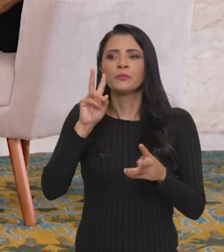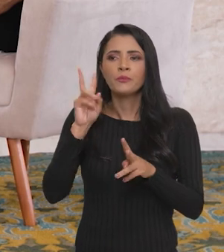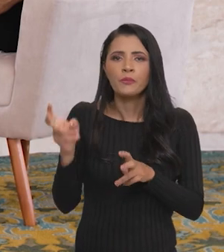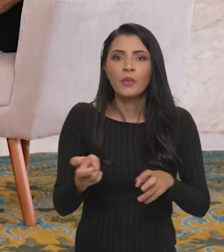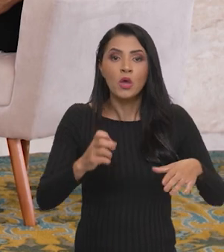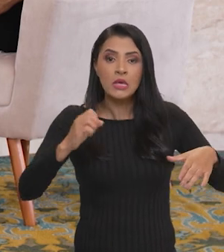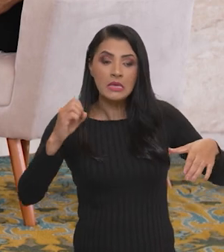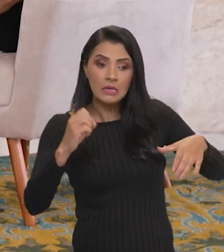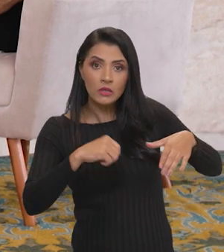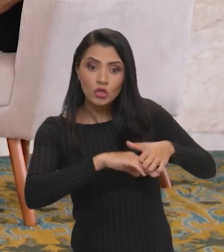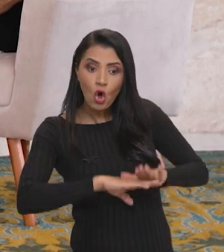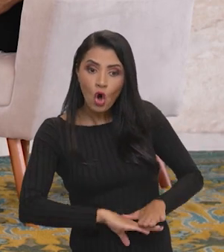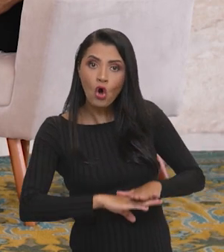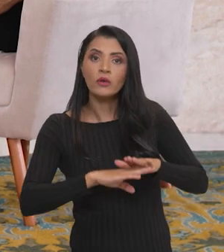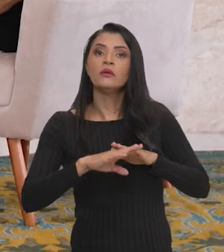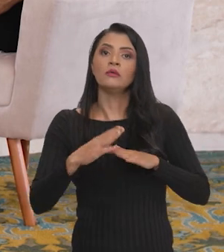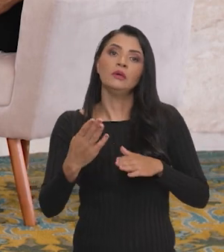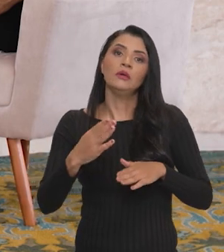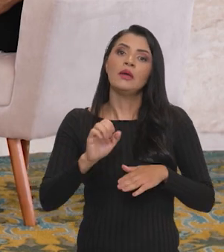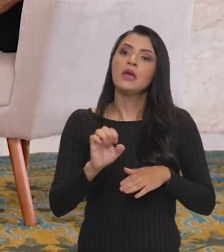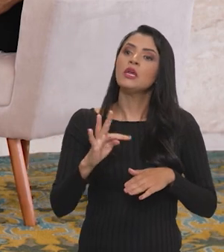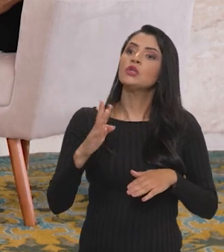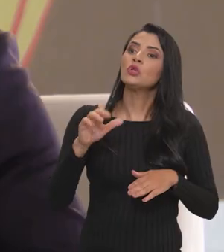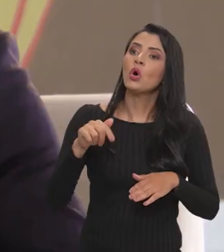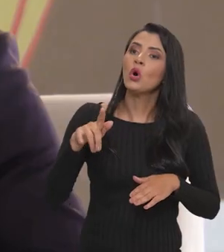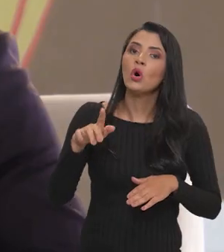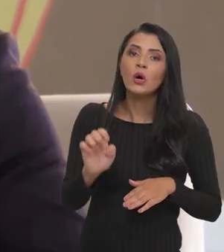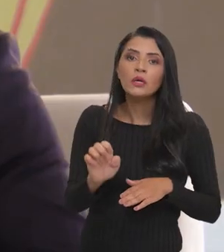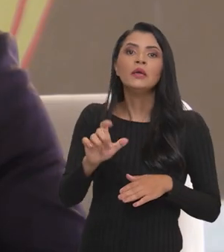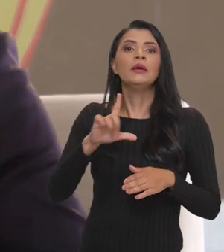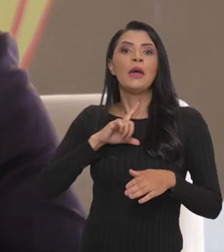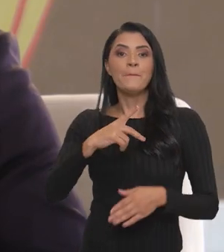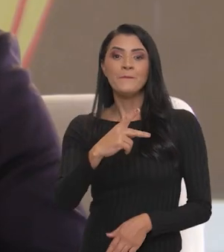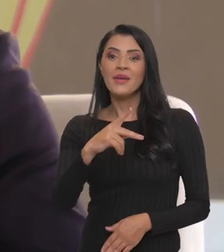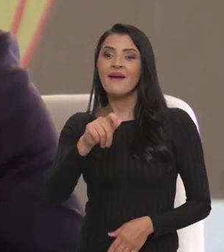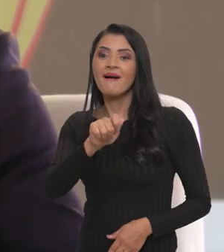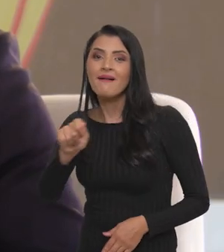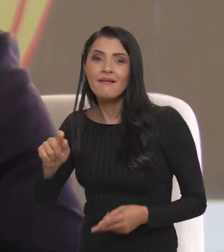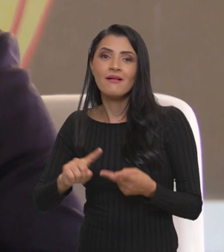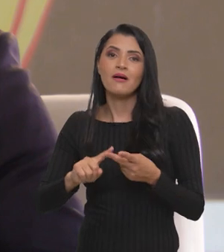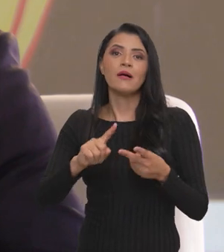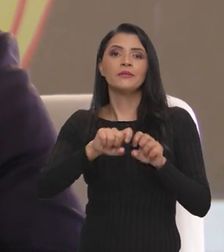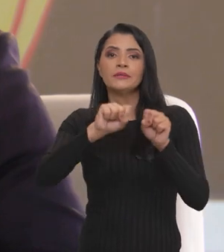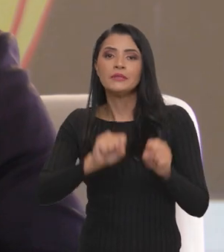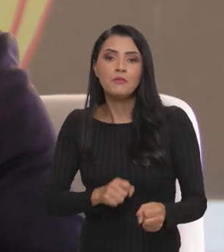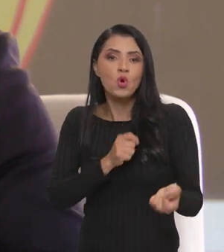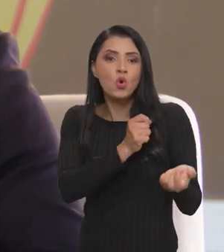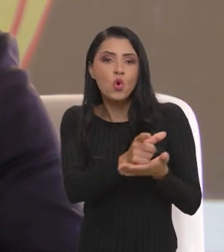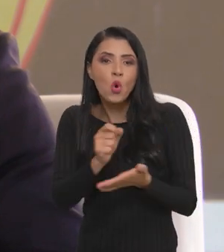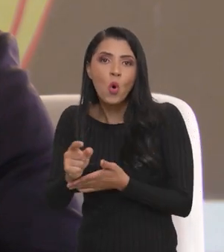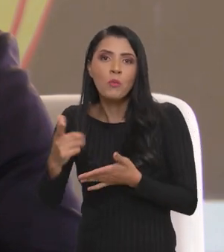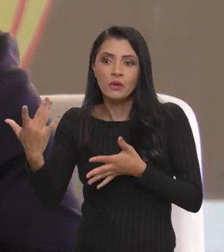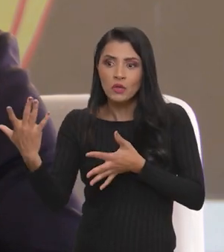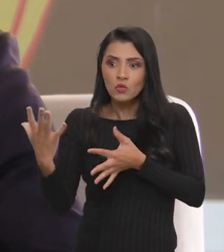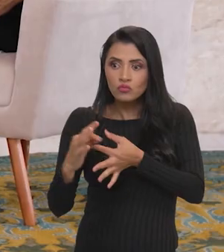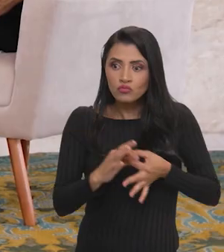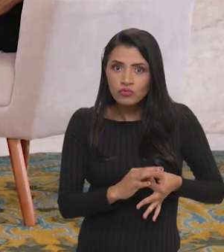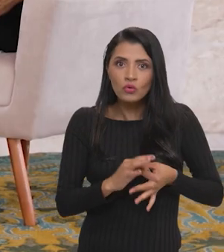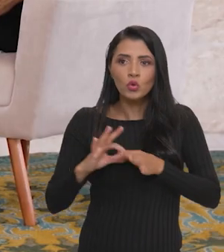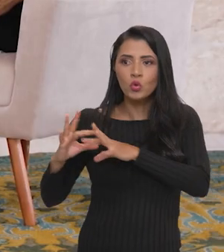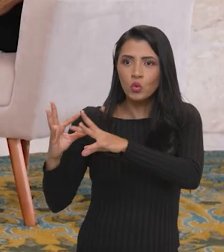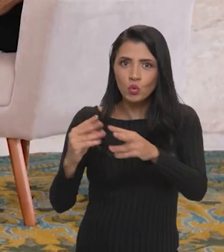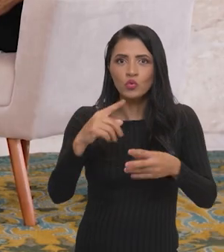a visão dos estoques públicos, e a partir desse desenho, o PAA, os programas de compras, e a partir da conexão desses diversos